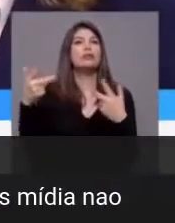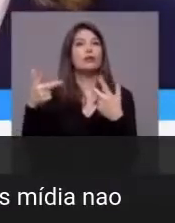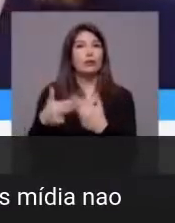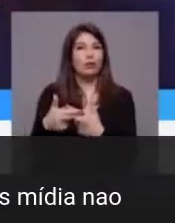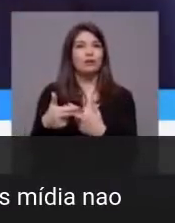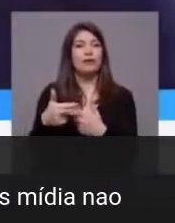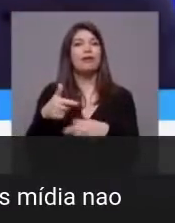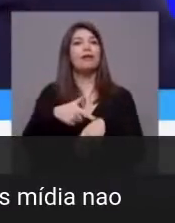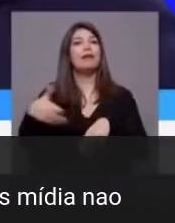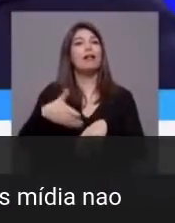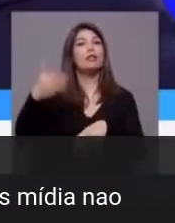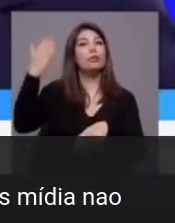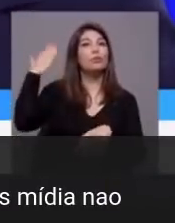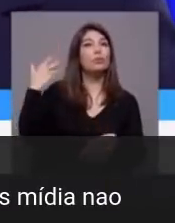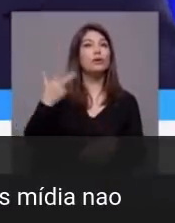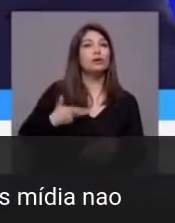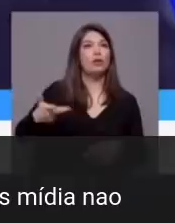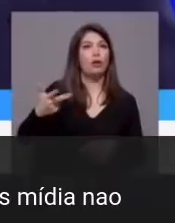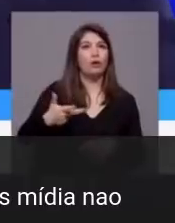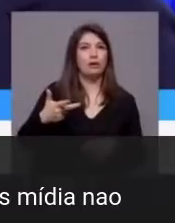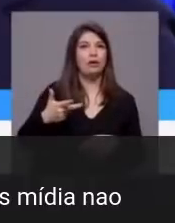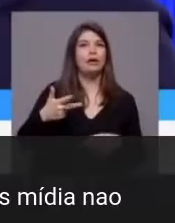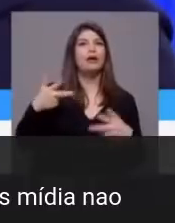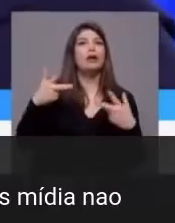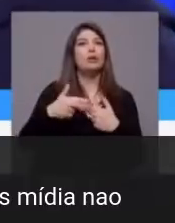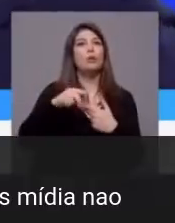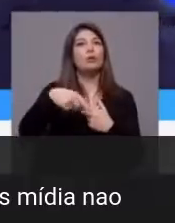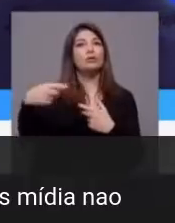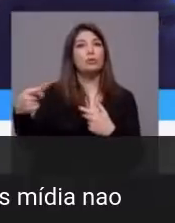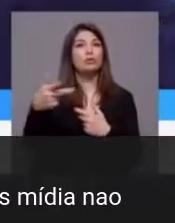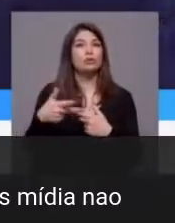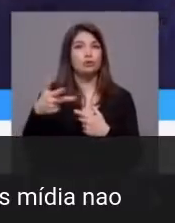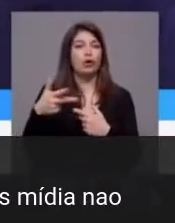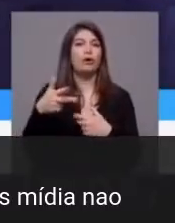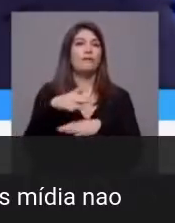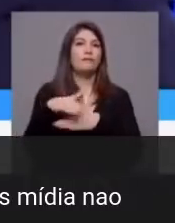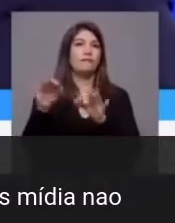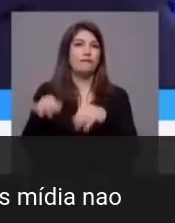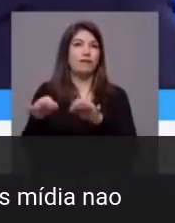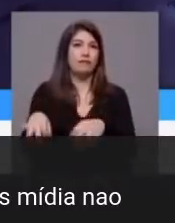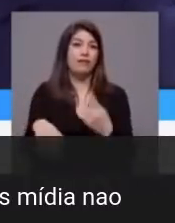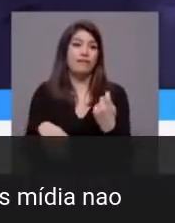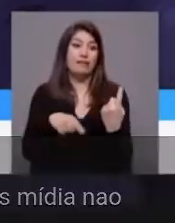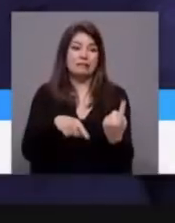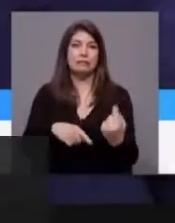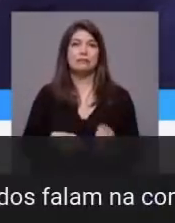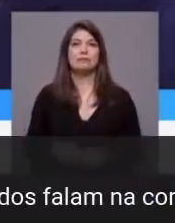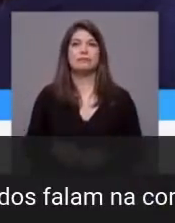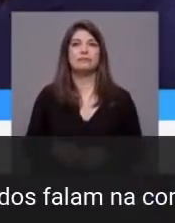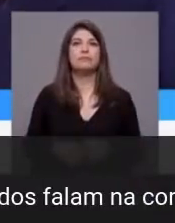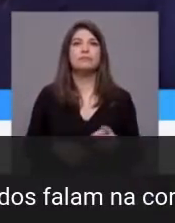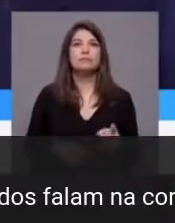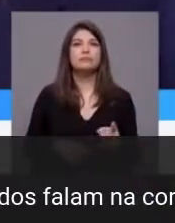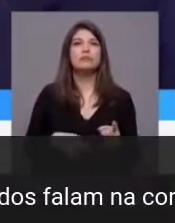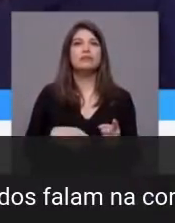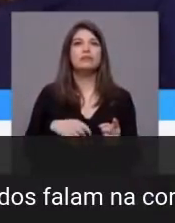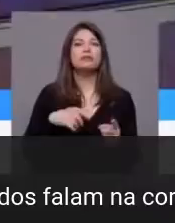o tempo da Troika. E nós acabámos com os outros cortes da Troika e com este não acabámos. Estamos a falar de um número reduzido de